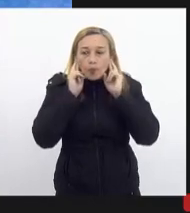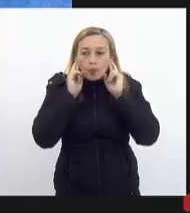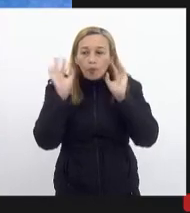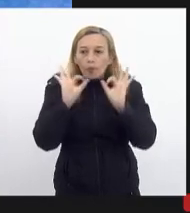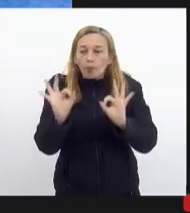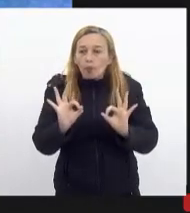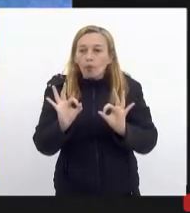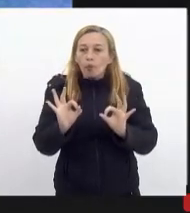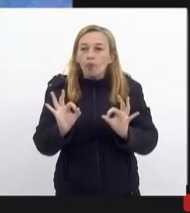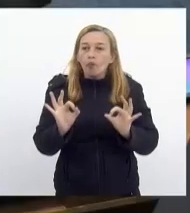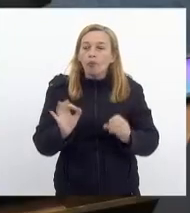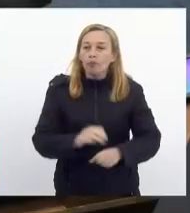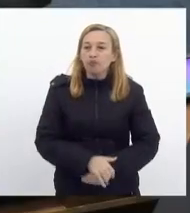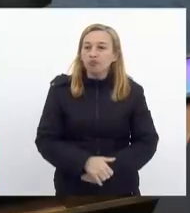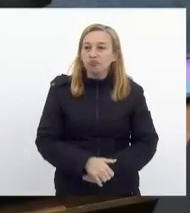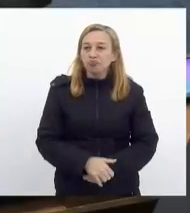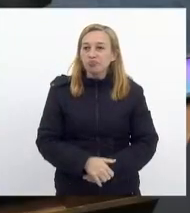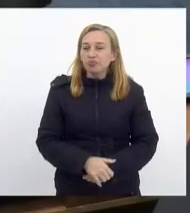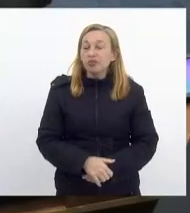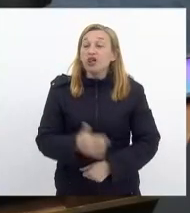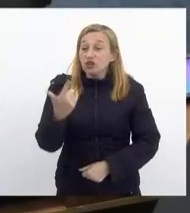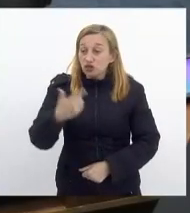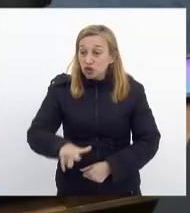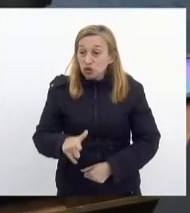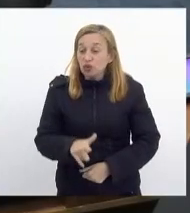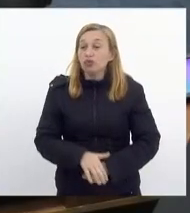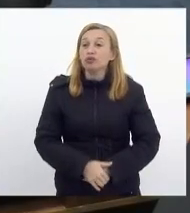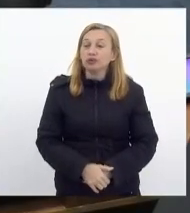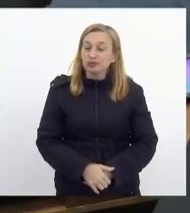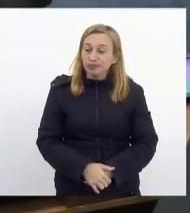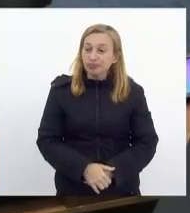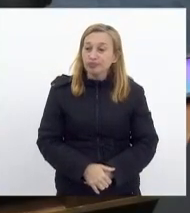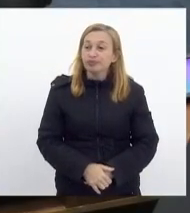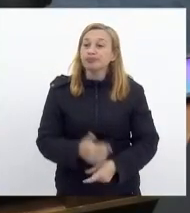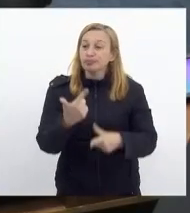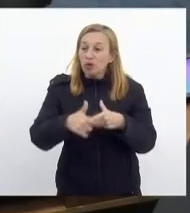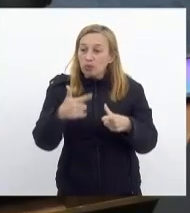Seu som fechou, deputada? Abri novamente o som.